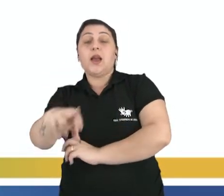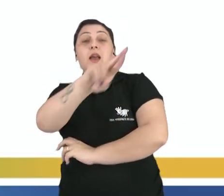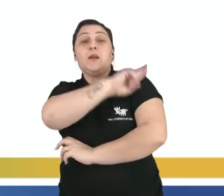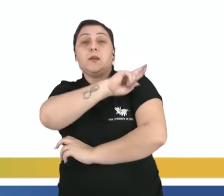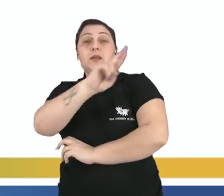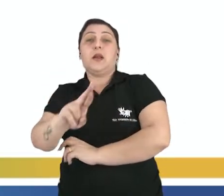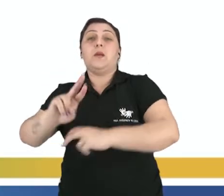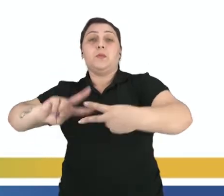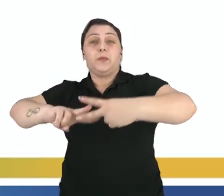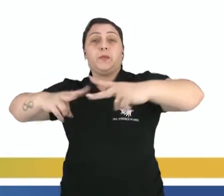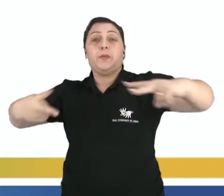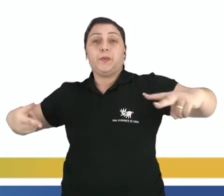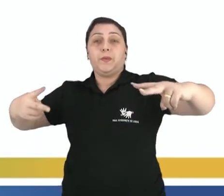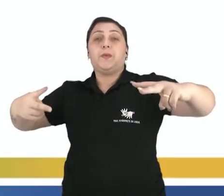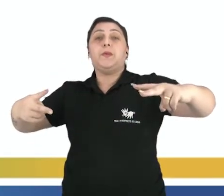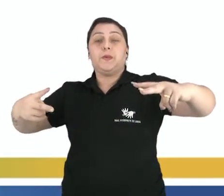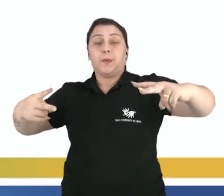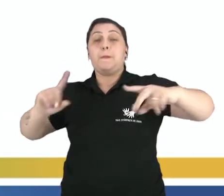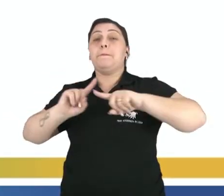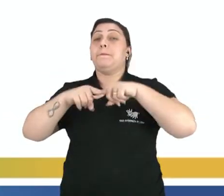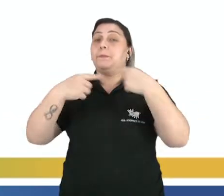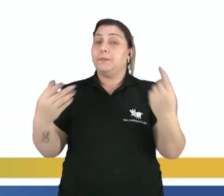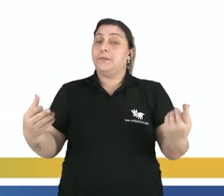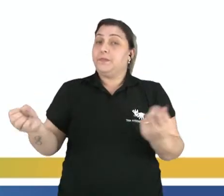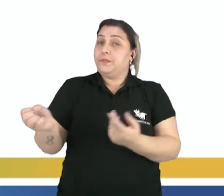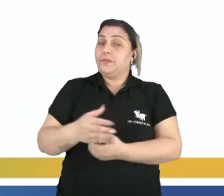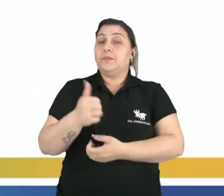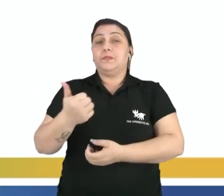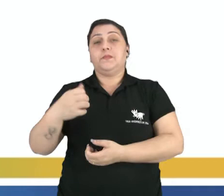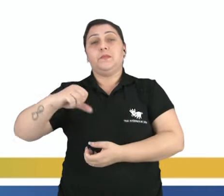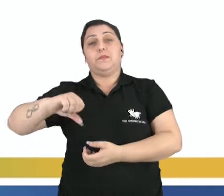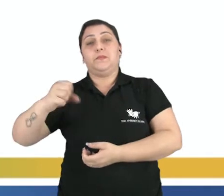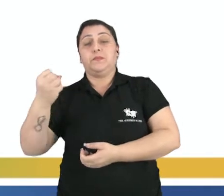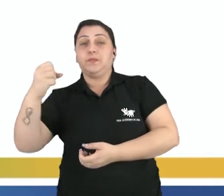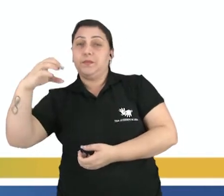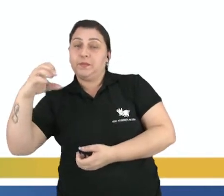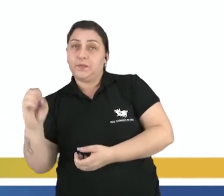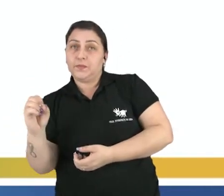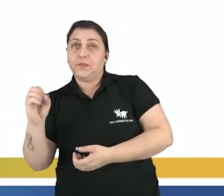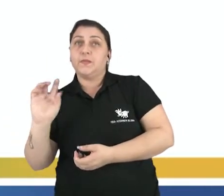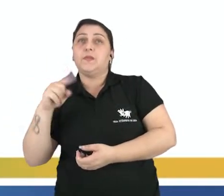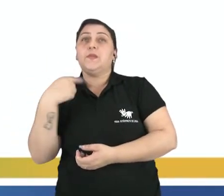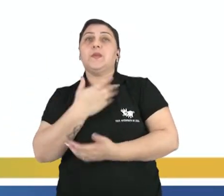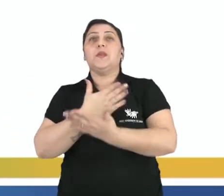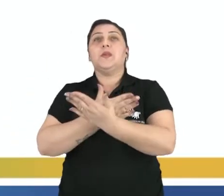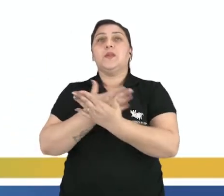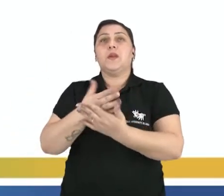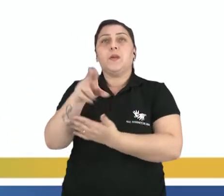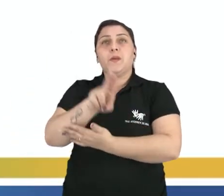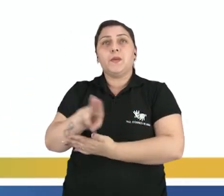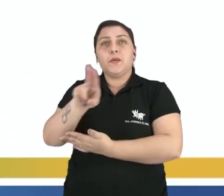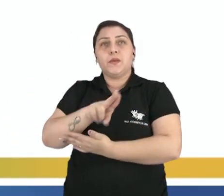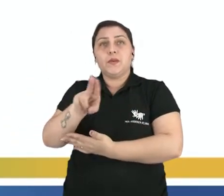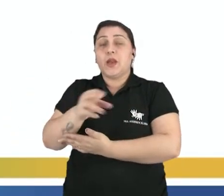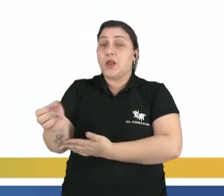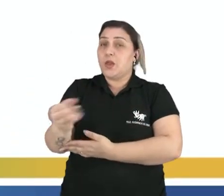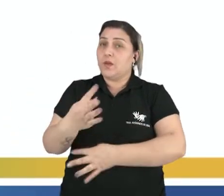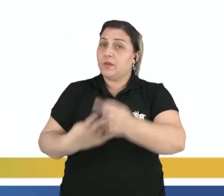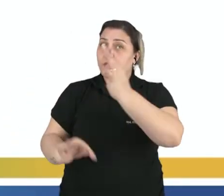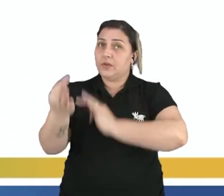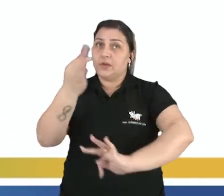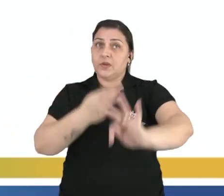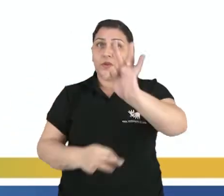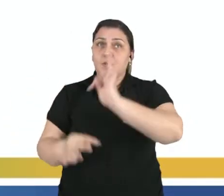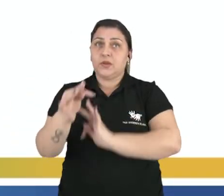hereditariedade. Mais recentemente, em 1980, a gente começou a utilizar essas novas tecnologias